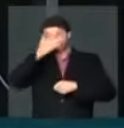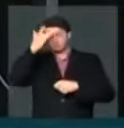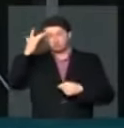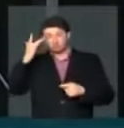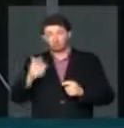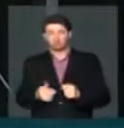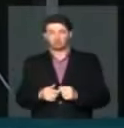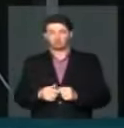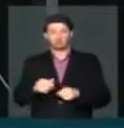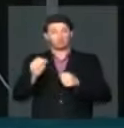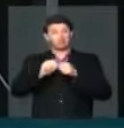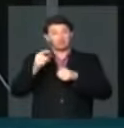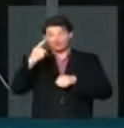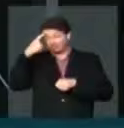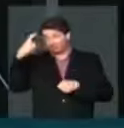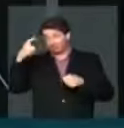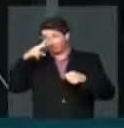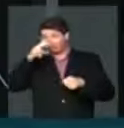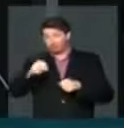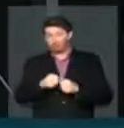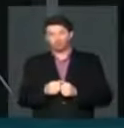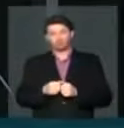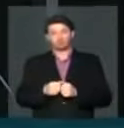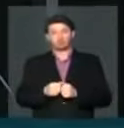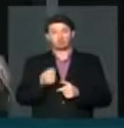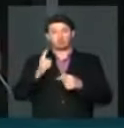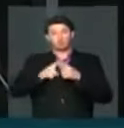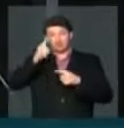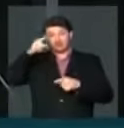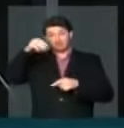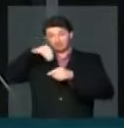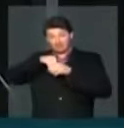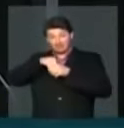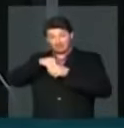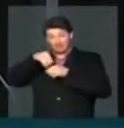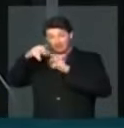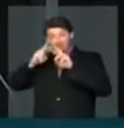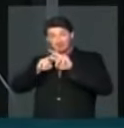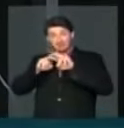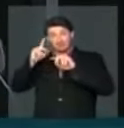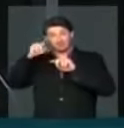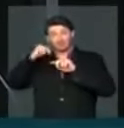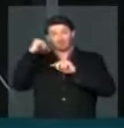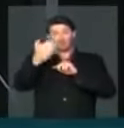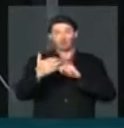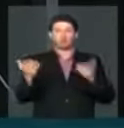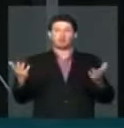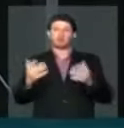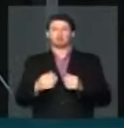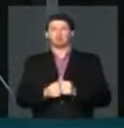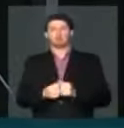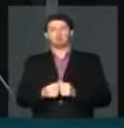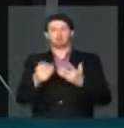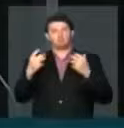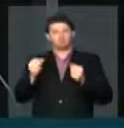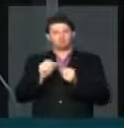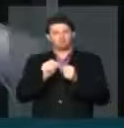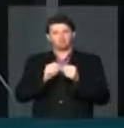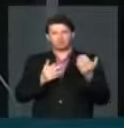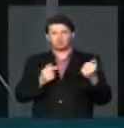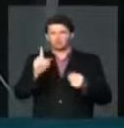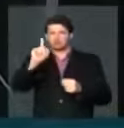a praticar o crime que é esse comando de dentro da criminalidade. Por isso, não joguemos a nossa